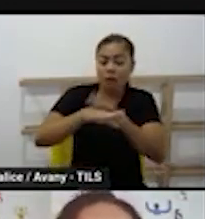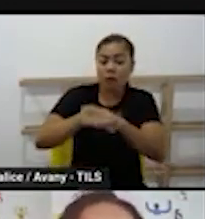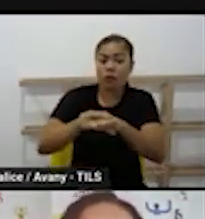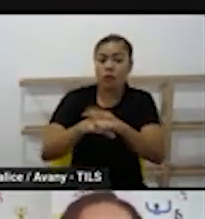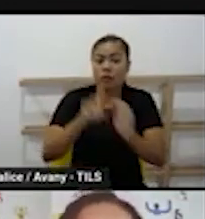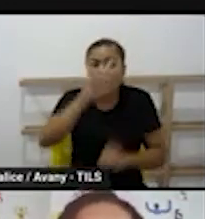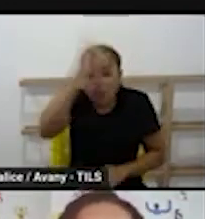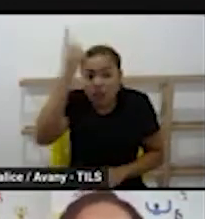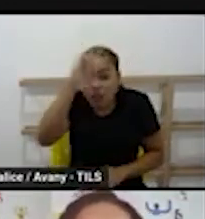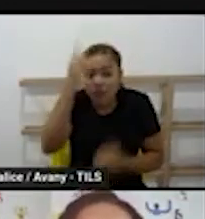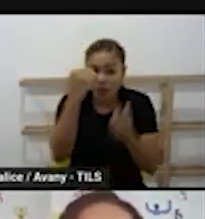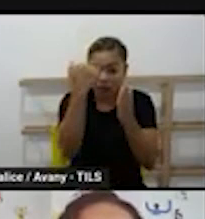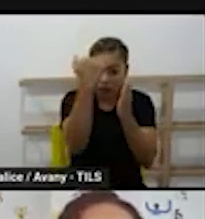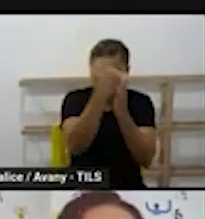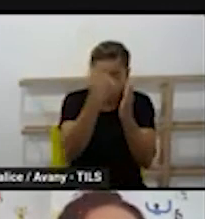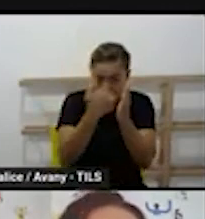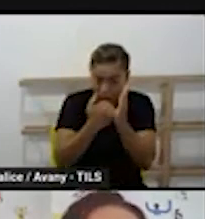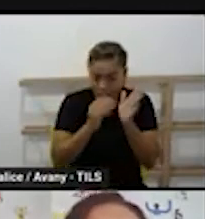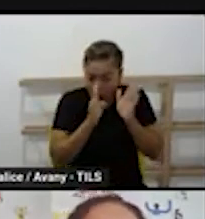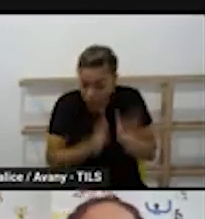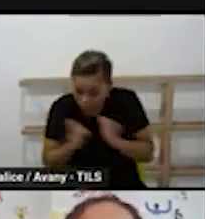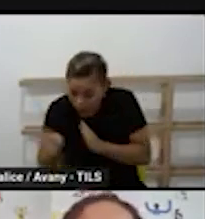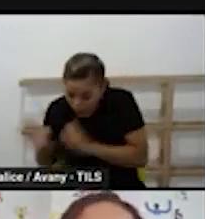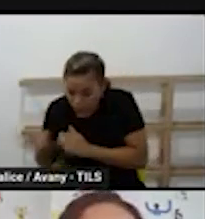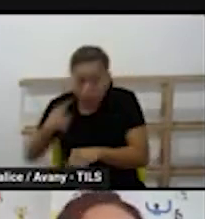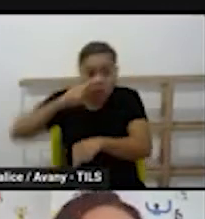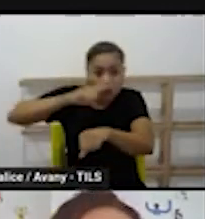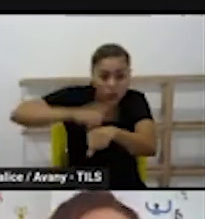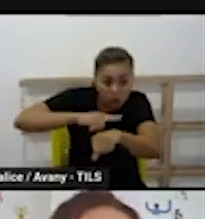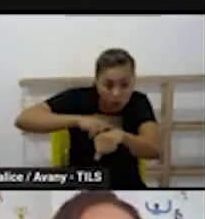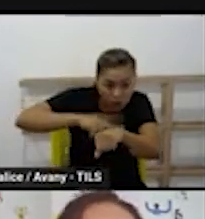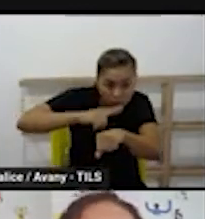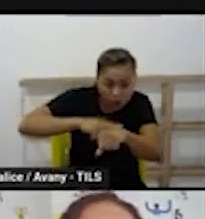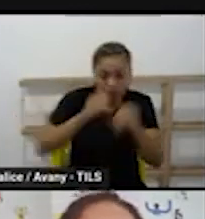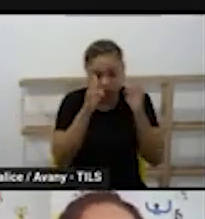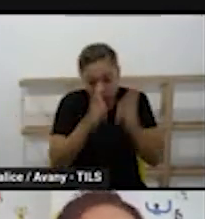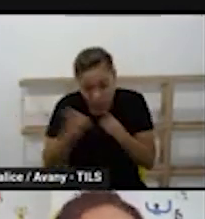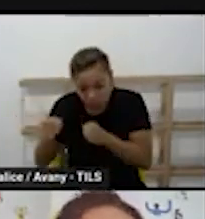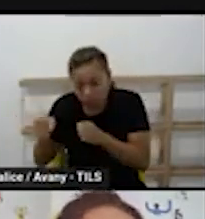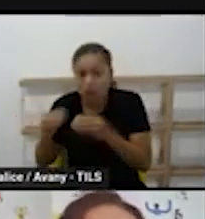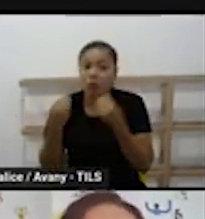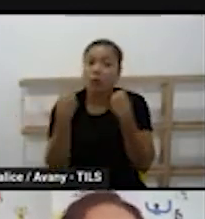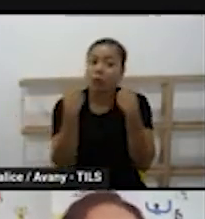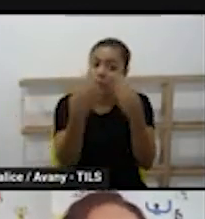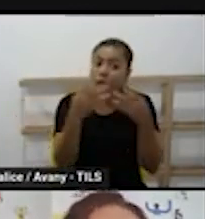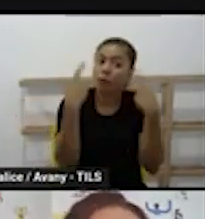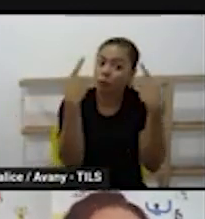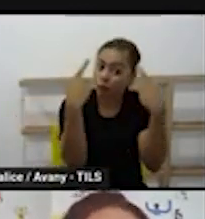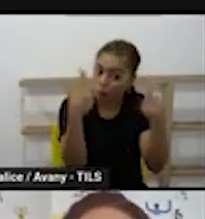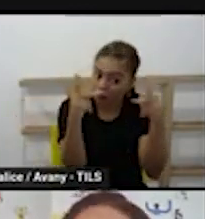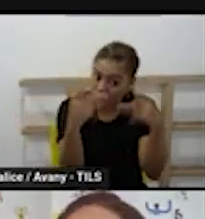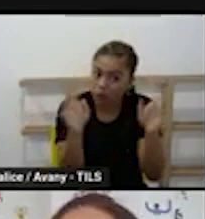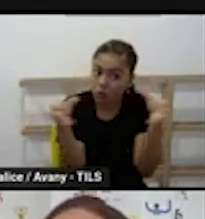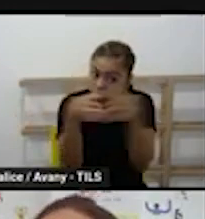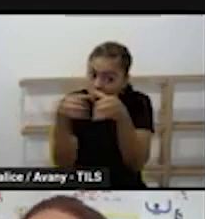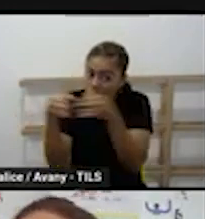acordo com as particularidades de cada escola de cada grupo ok